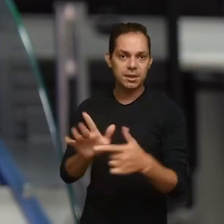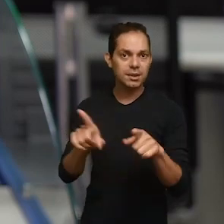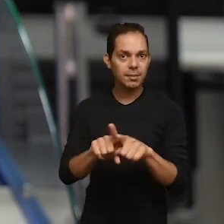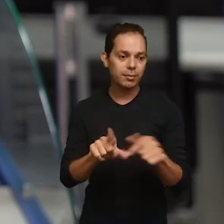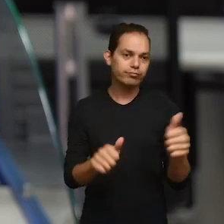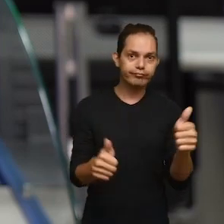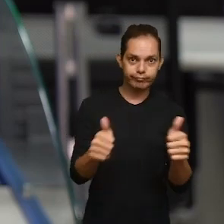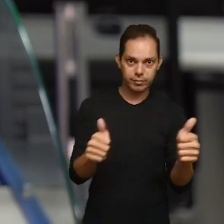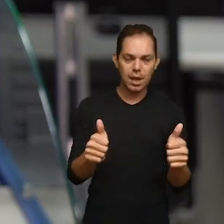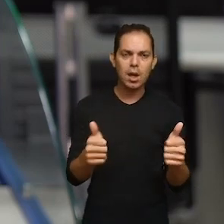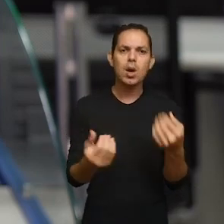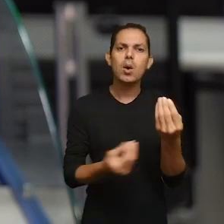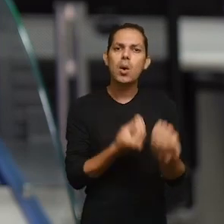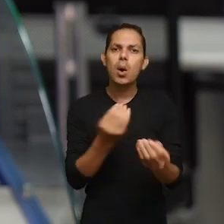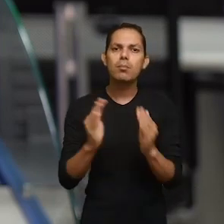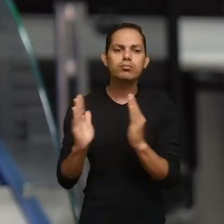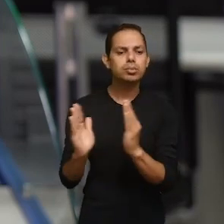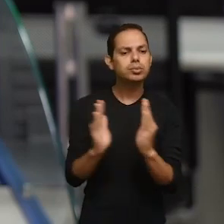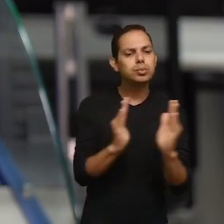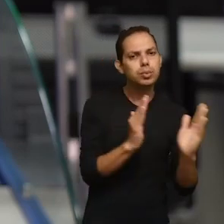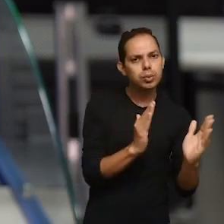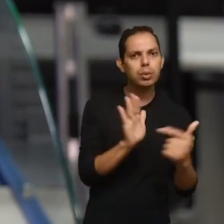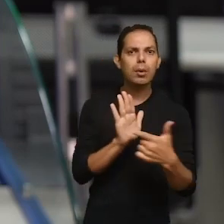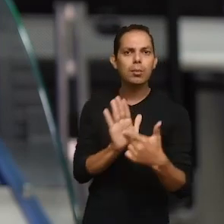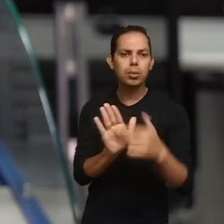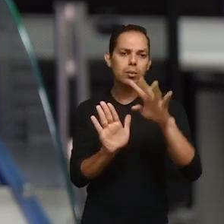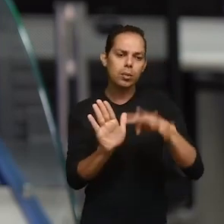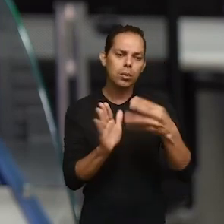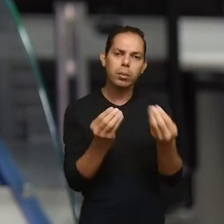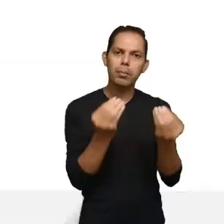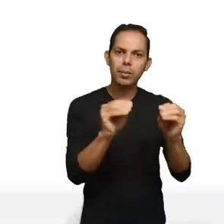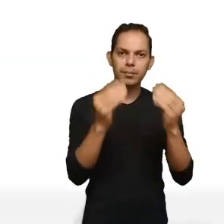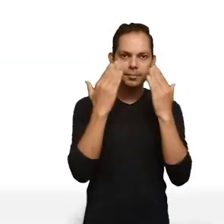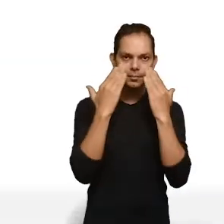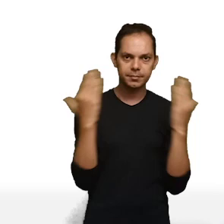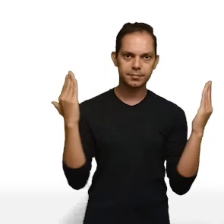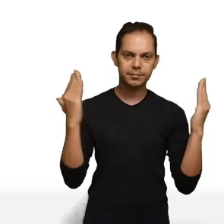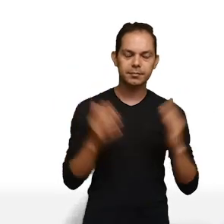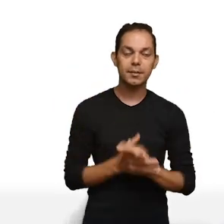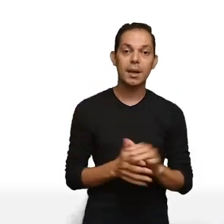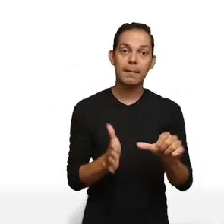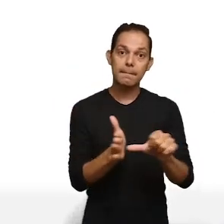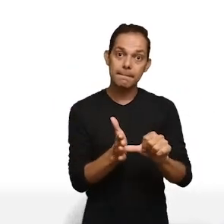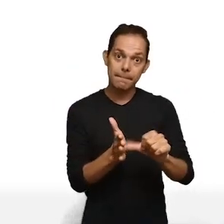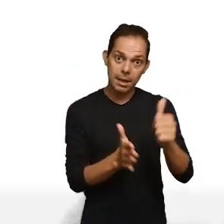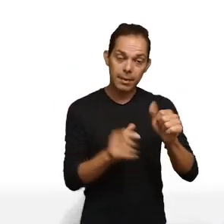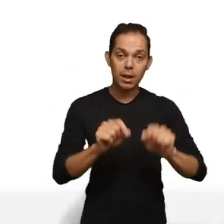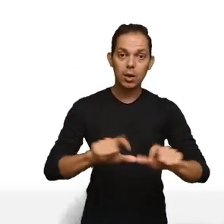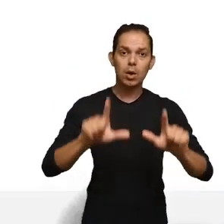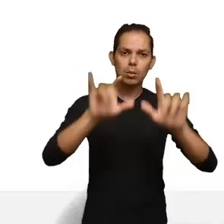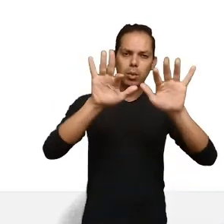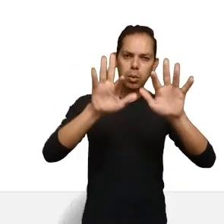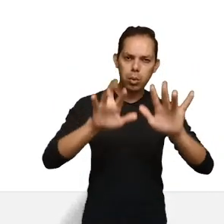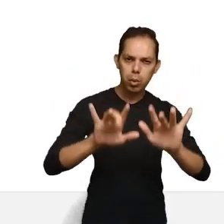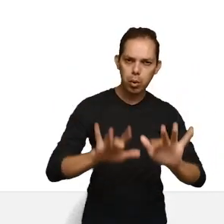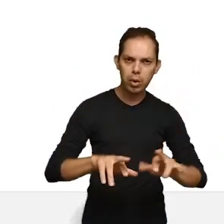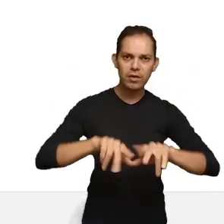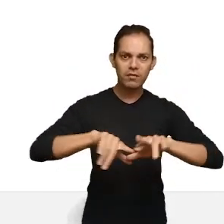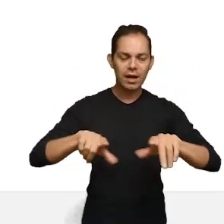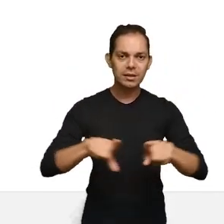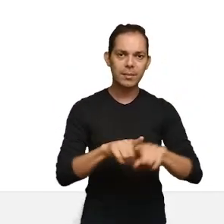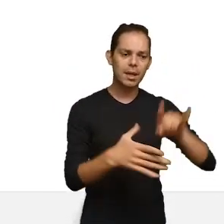caso ocorra primeiro. Confira o passo a passo para prestar contas. Música Primeiro, você precisa preencher